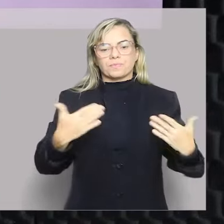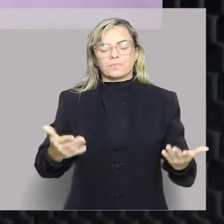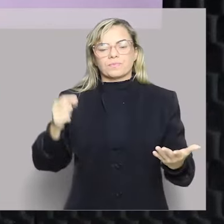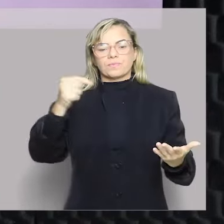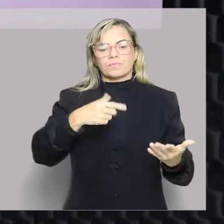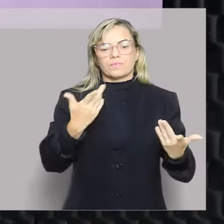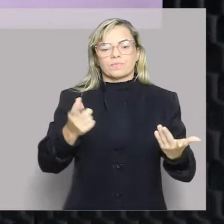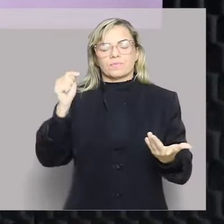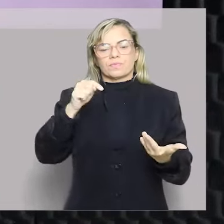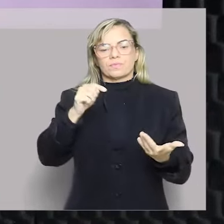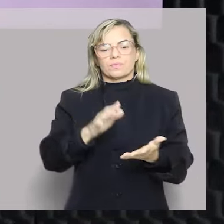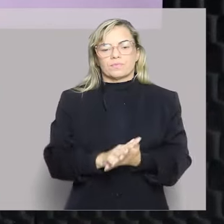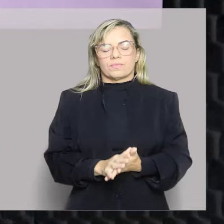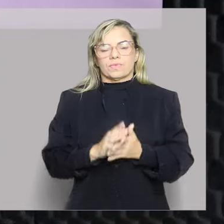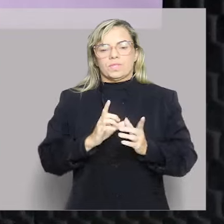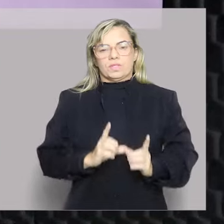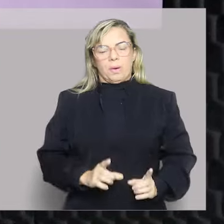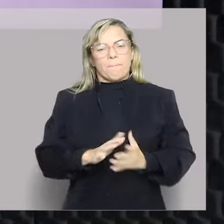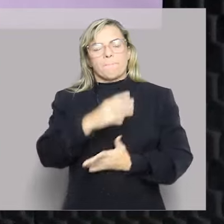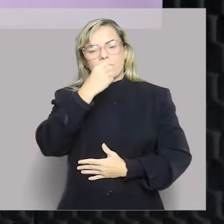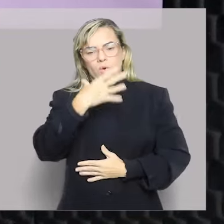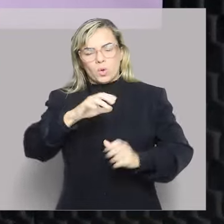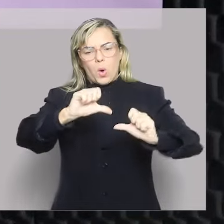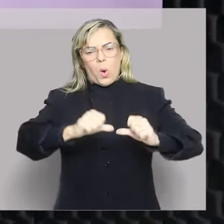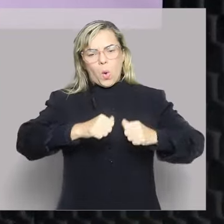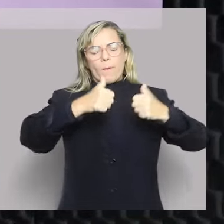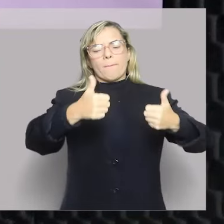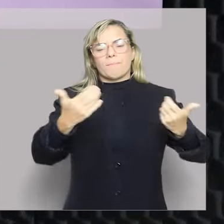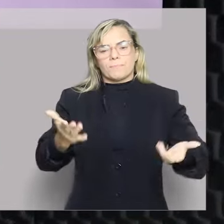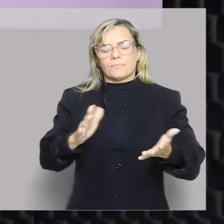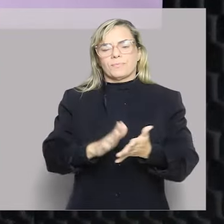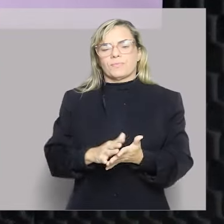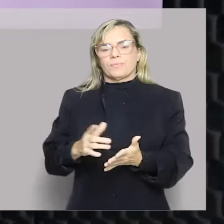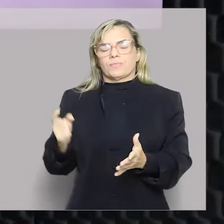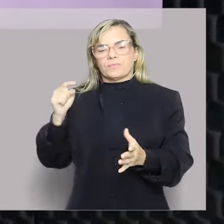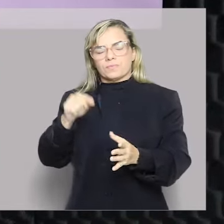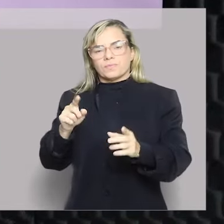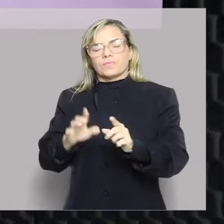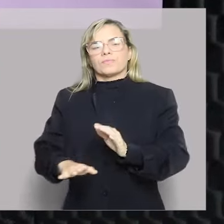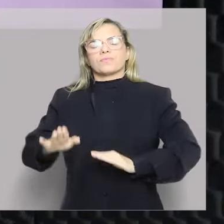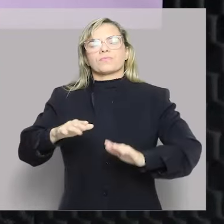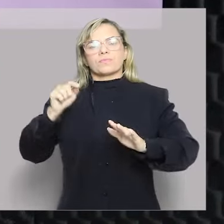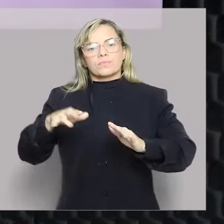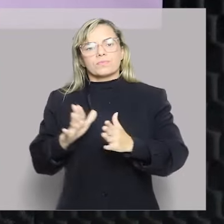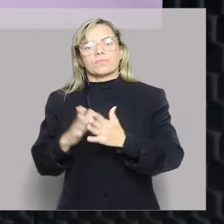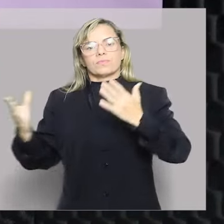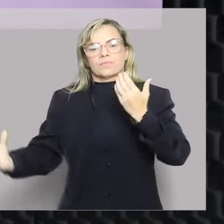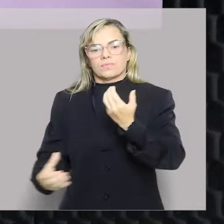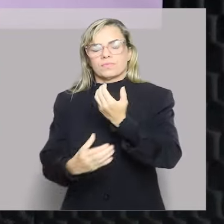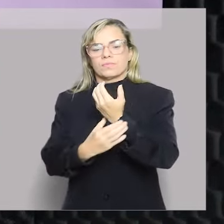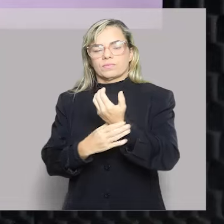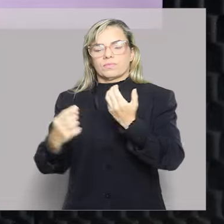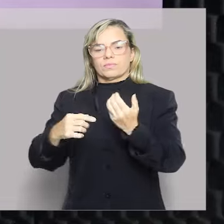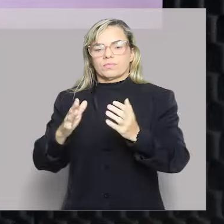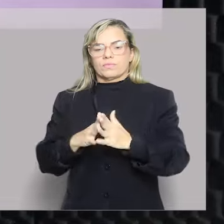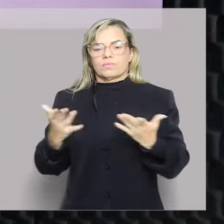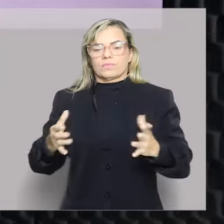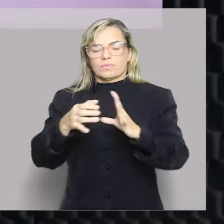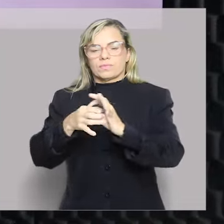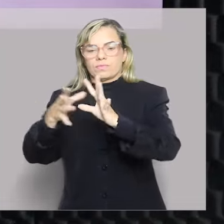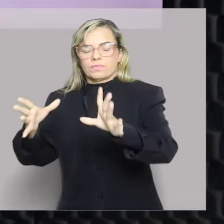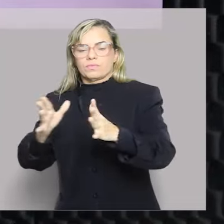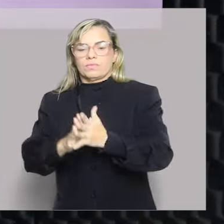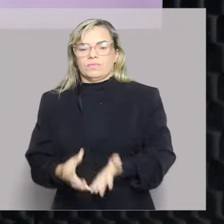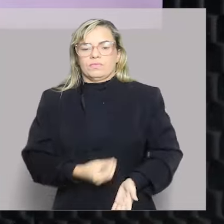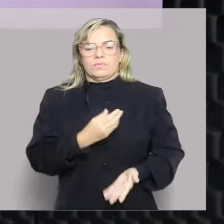Moradia, moradia digna, que obviamente depende do direito à segurança, depende do direito à propriedade, que depende da minha vida, a minha vida